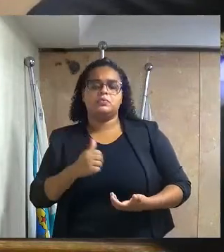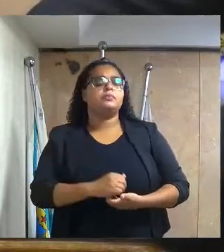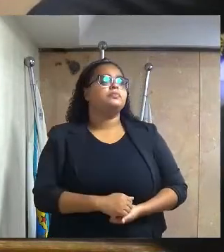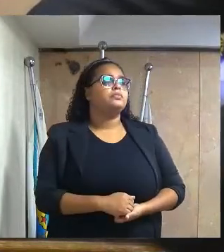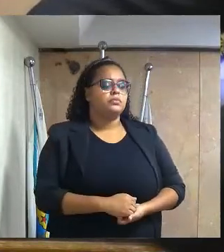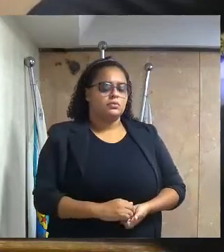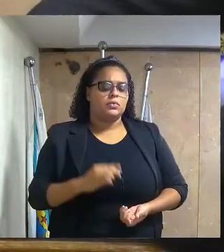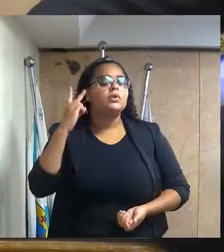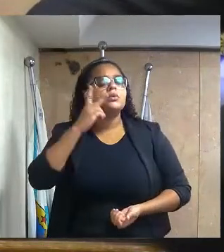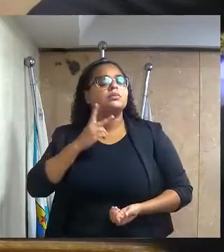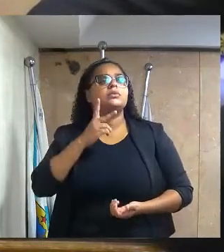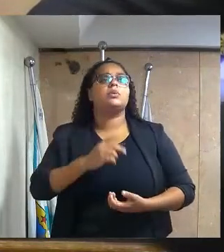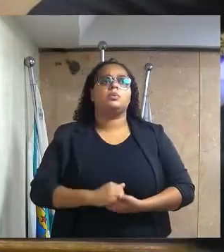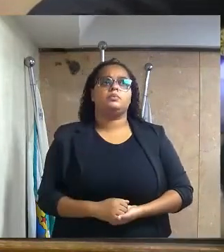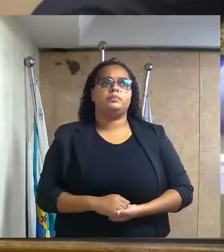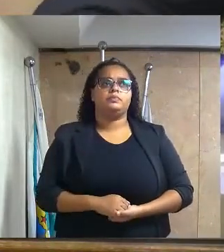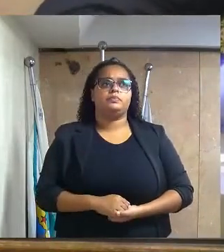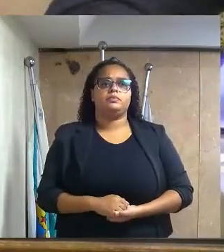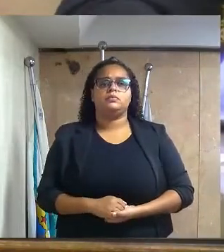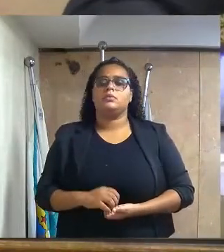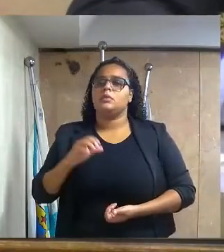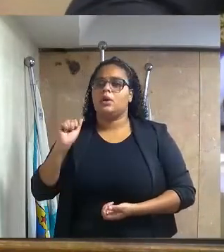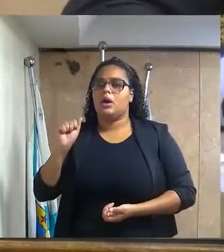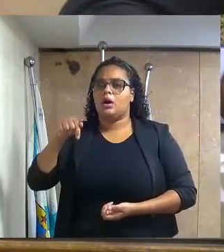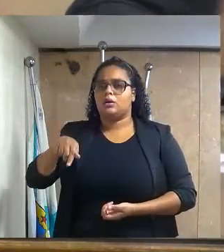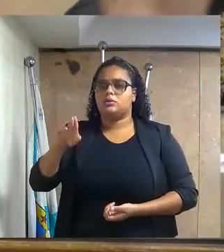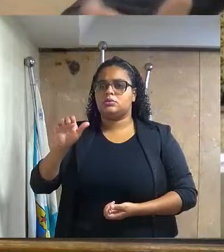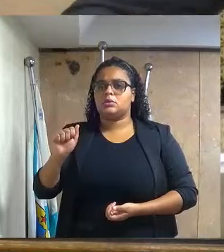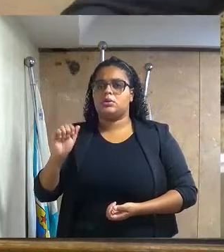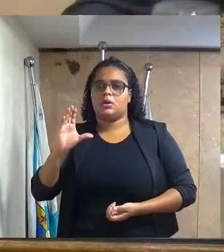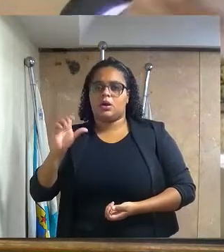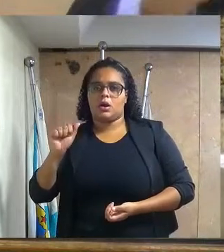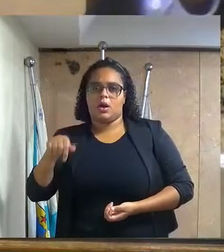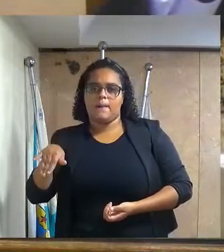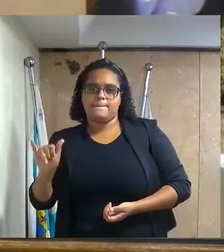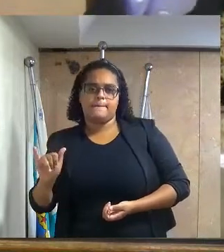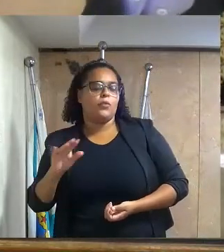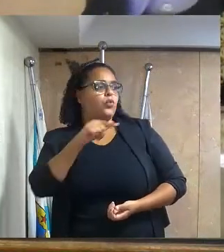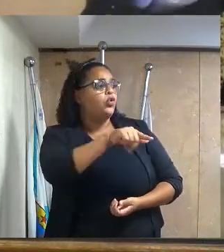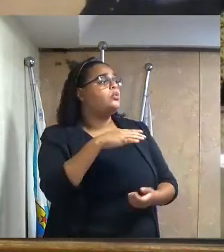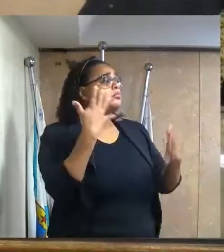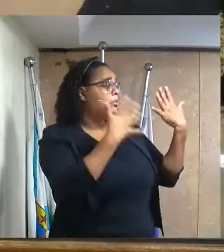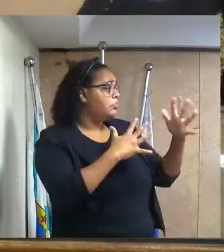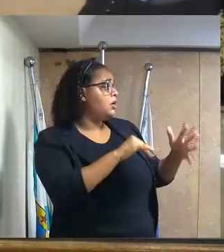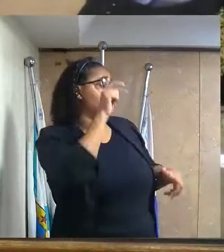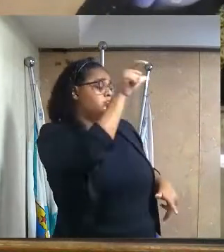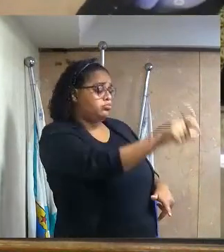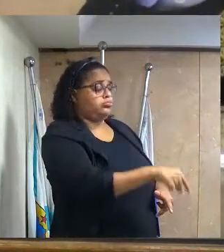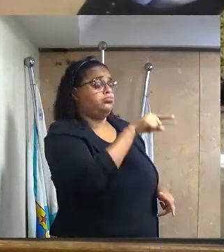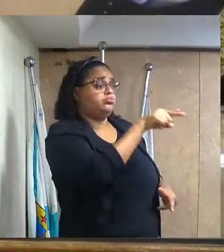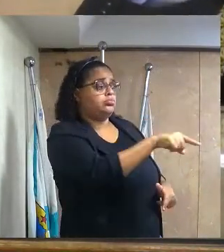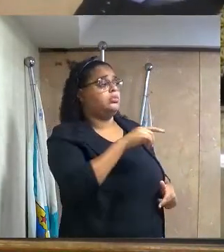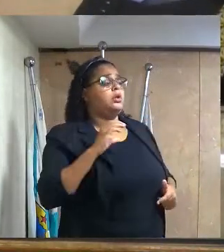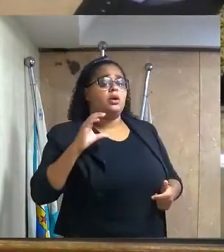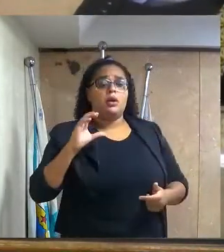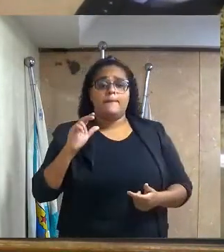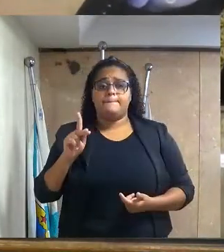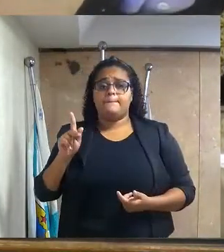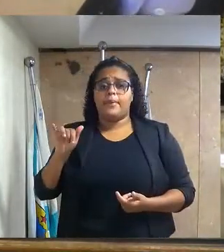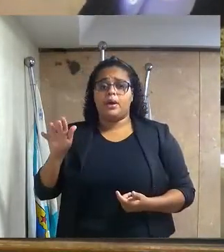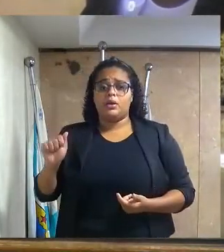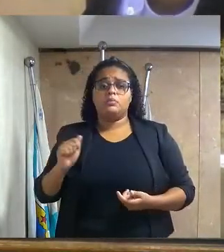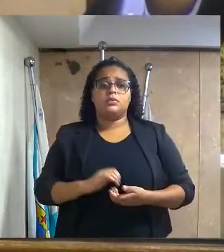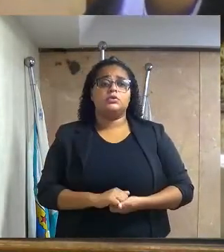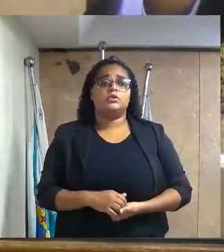do excelentíssimo senhor vereador, a excelência Silva do Carmo, consignando moção de aplausos, ao exercer o senhor Cabo BM